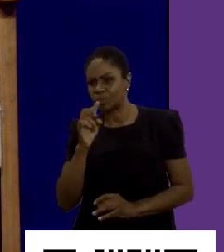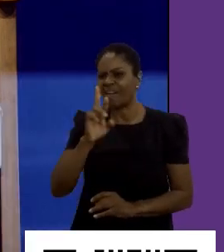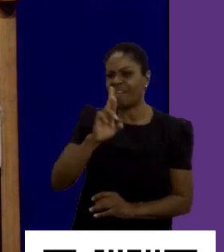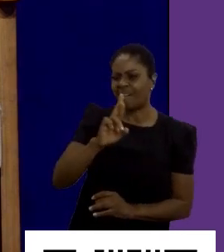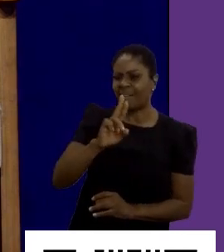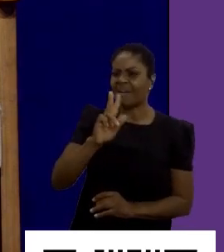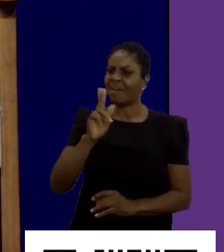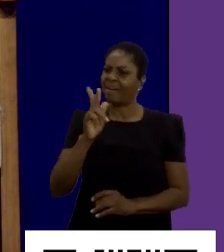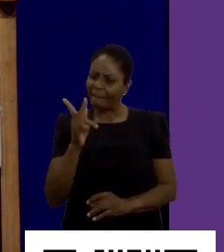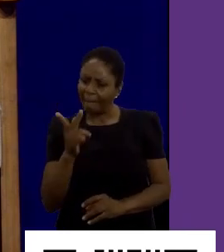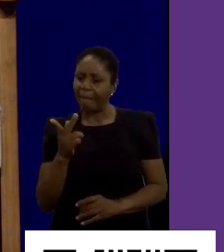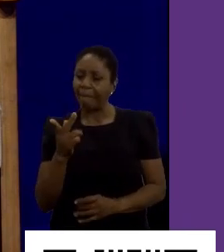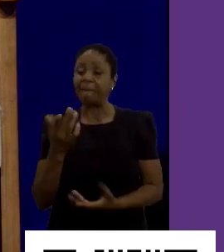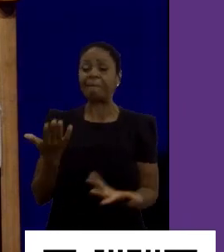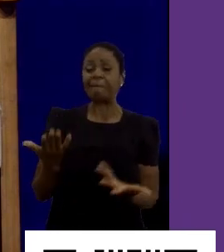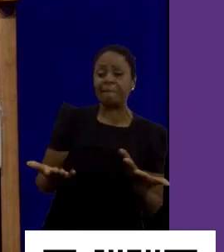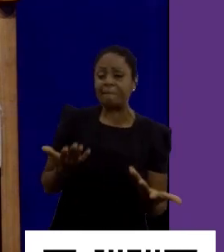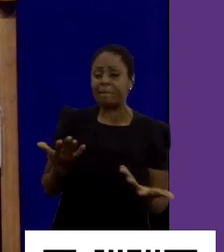e tudo mais.